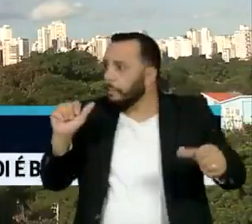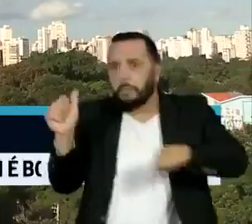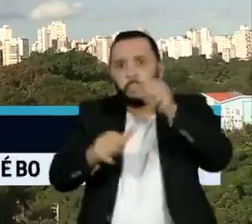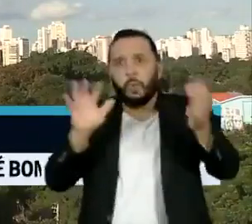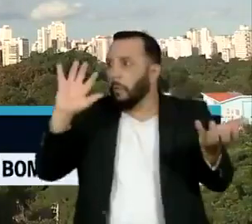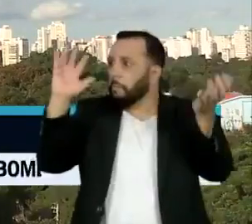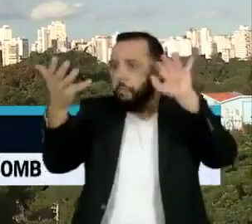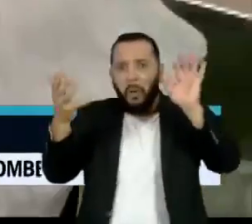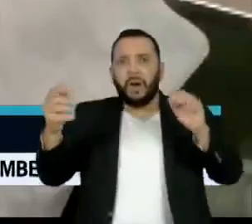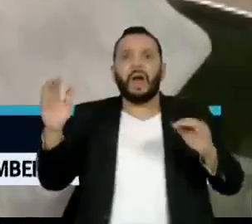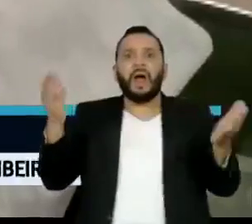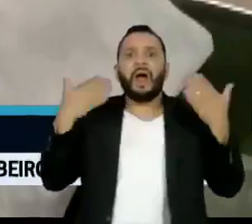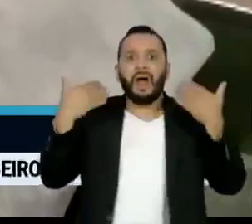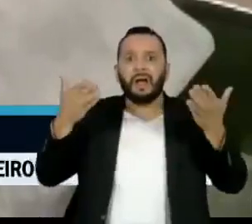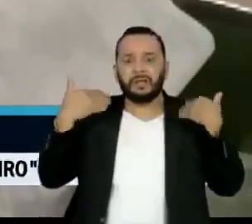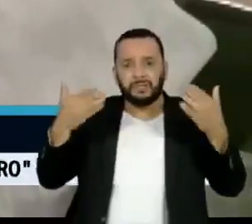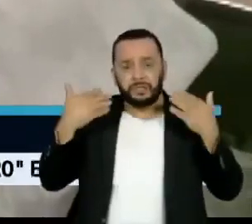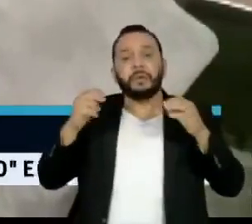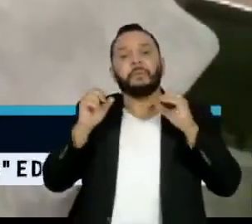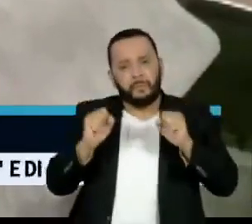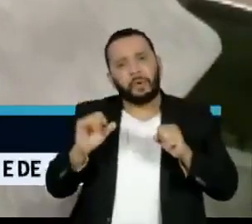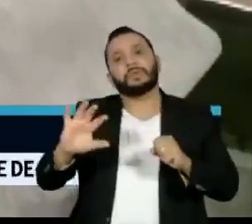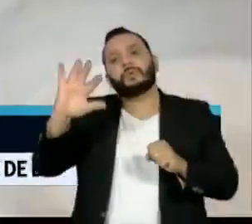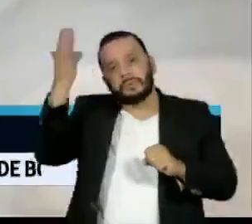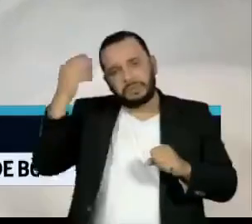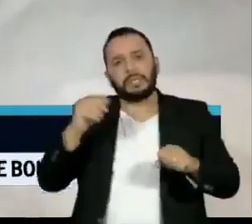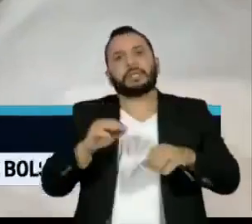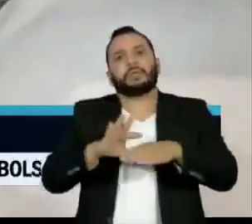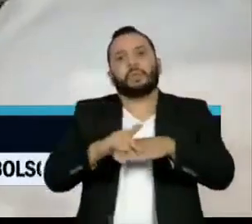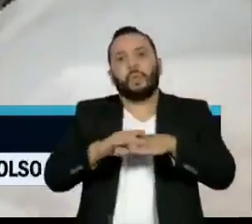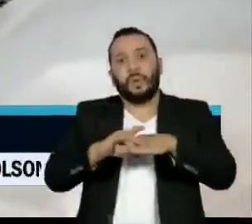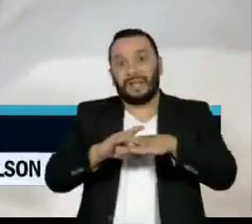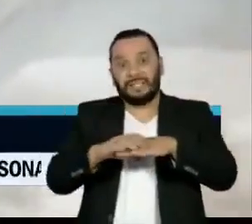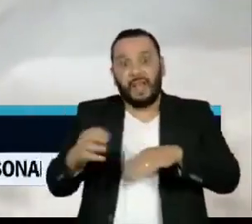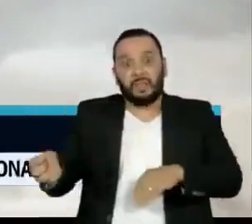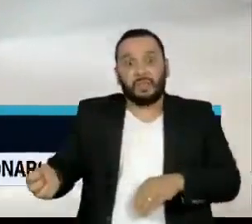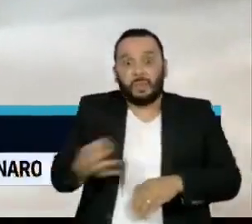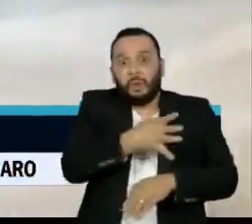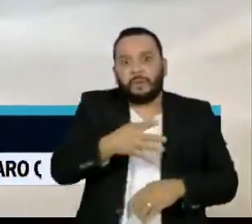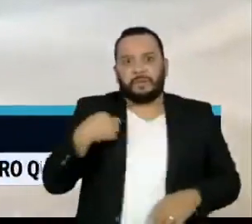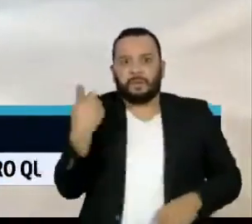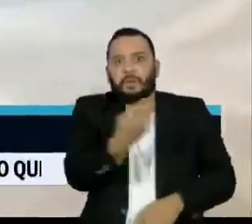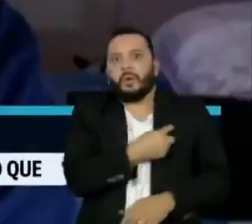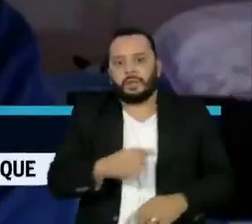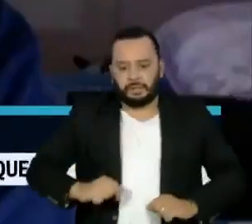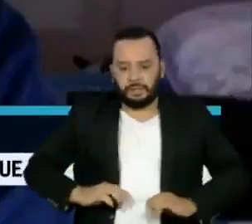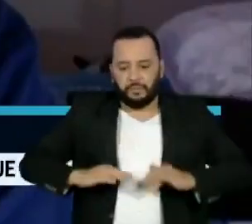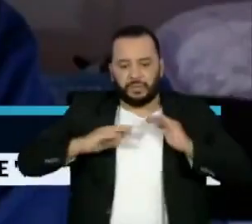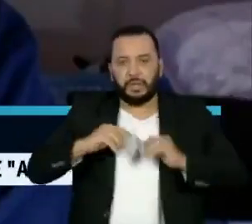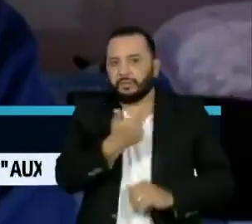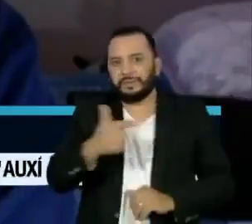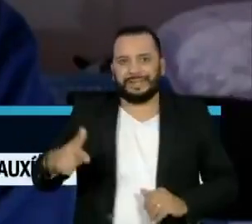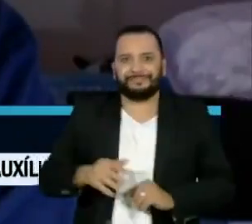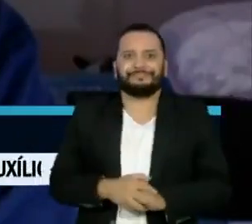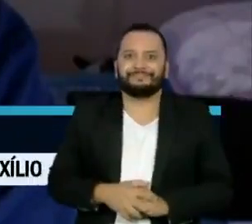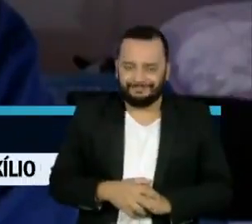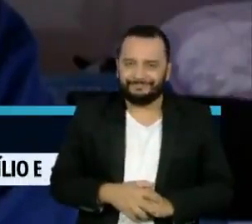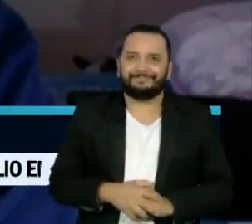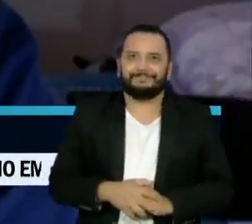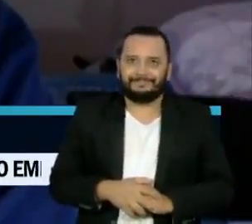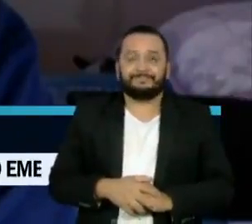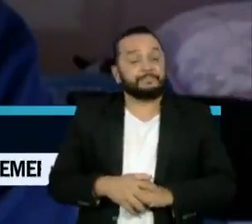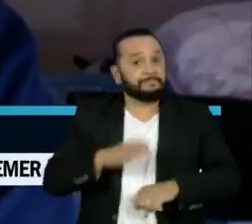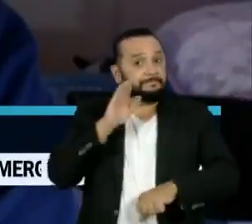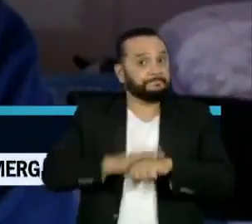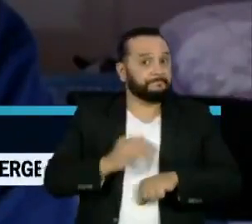como o surgimento de novas doenças, para as quais ainda não temos proteção. O mais importante de todas